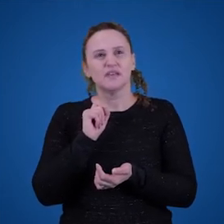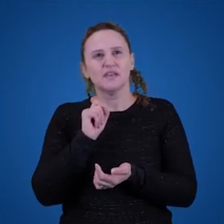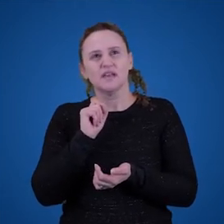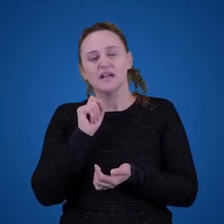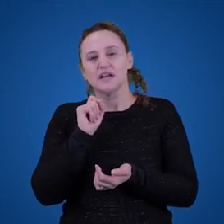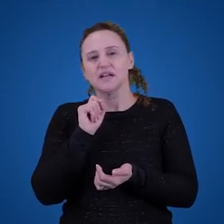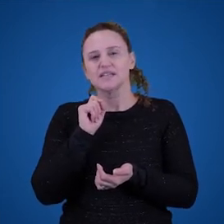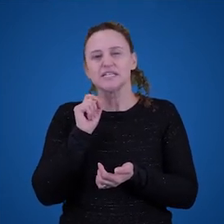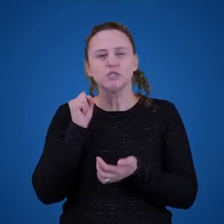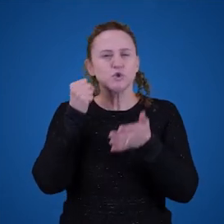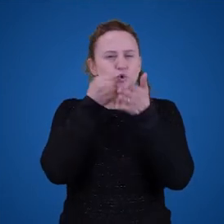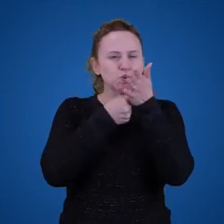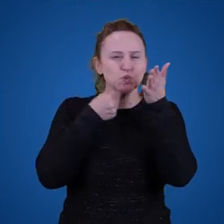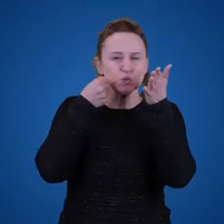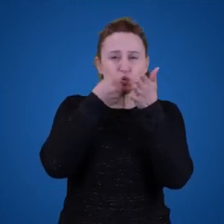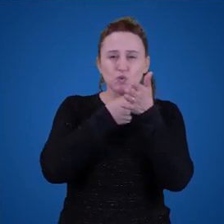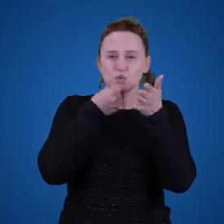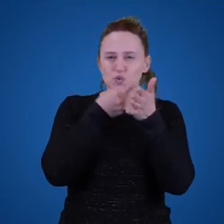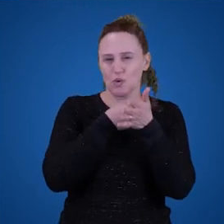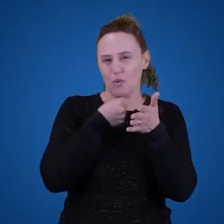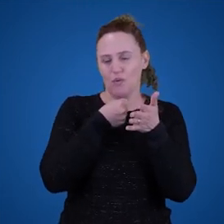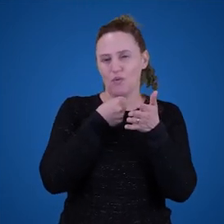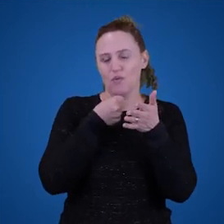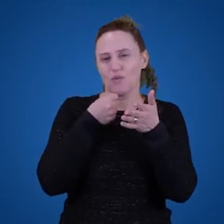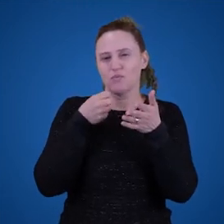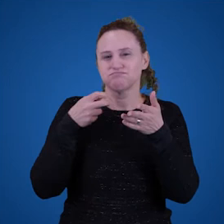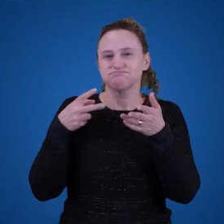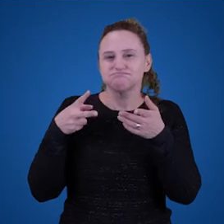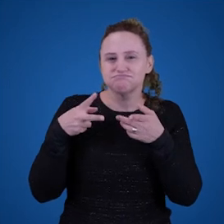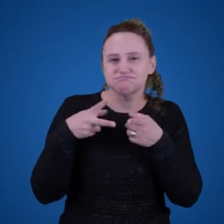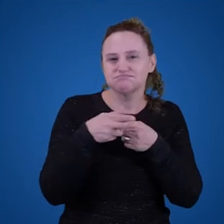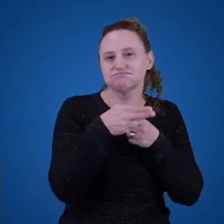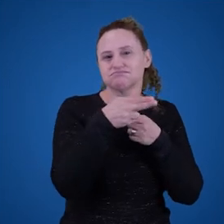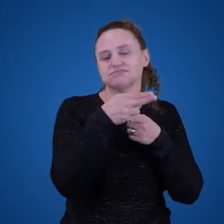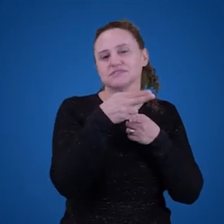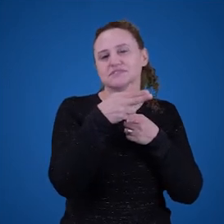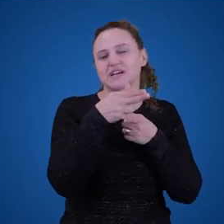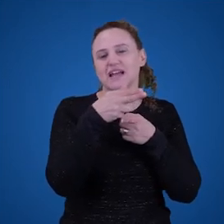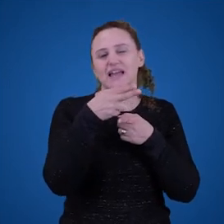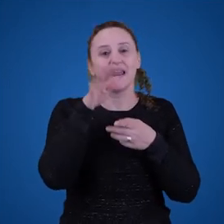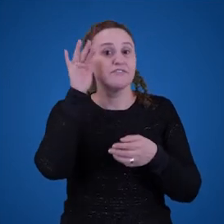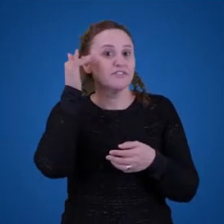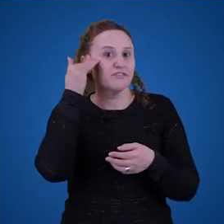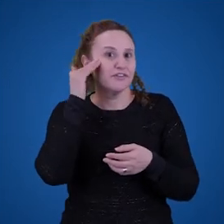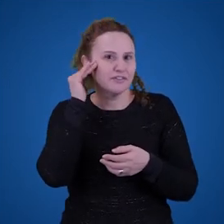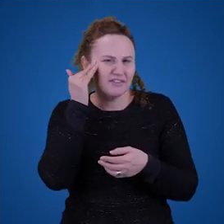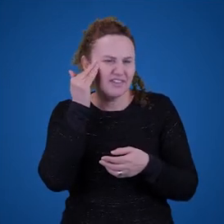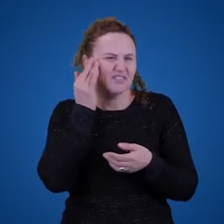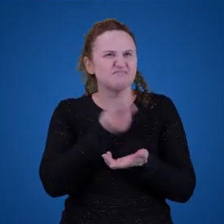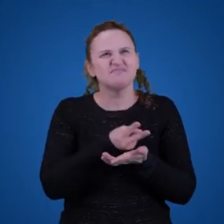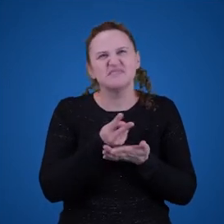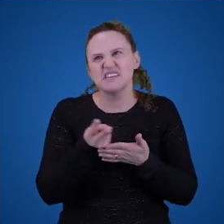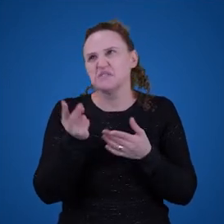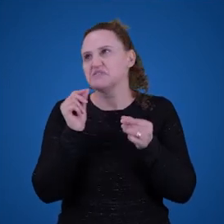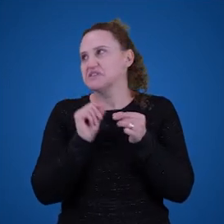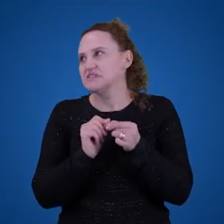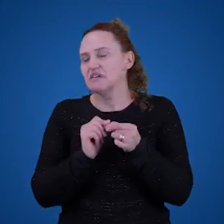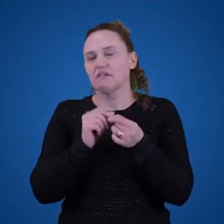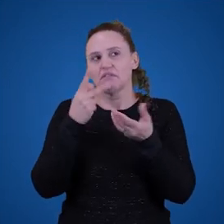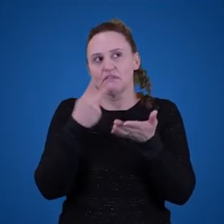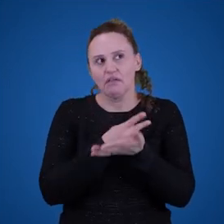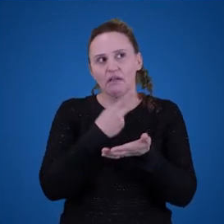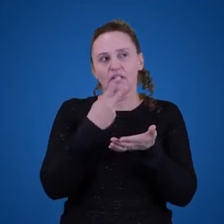socos numa faca, ela quer dizer que ela vive cometendo os mesmos erros. Então, nós